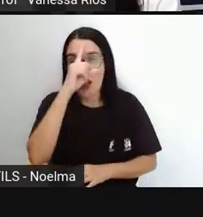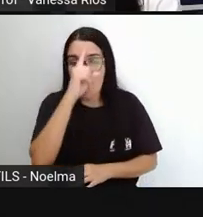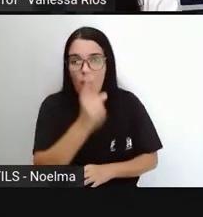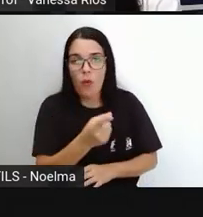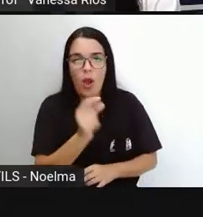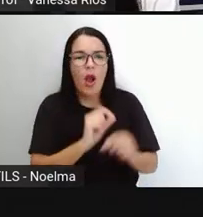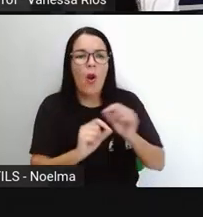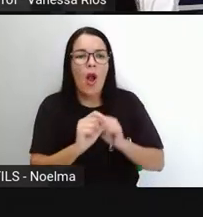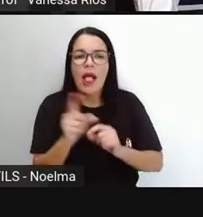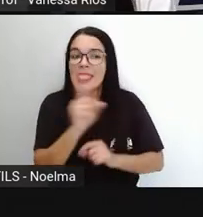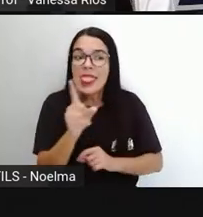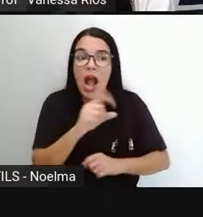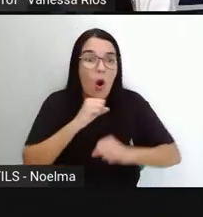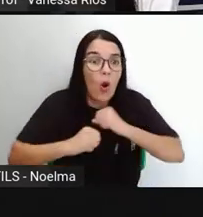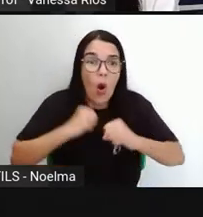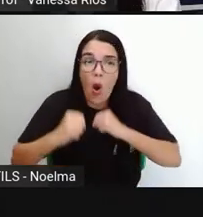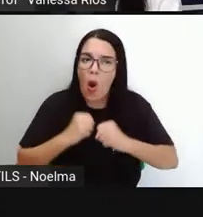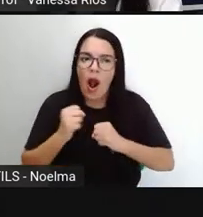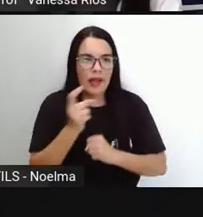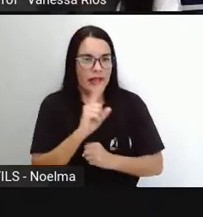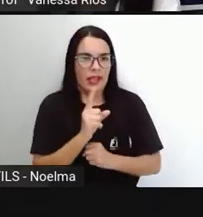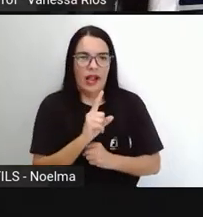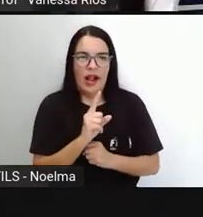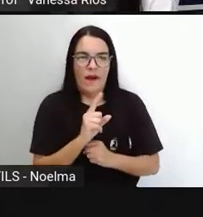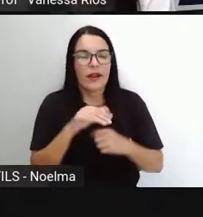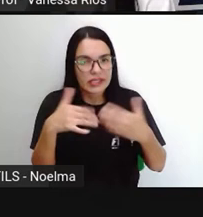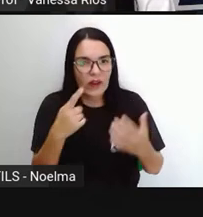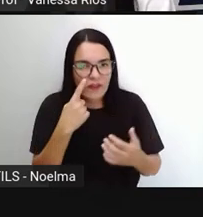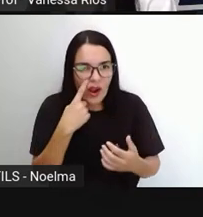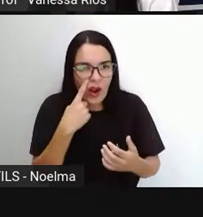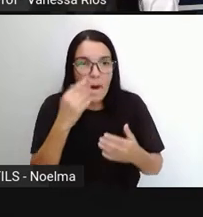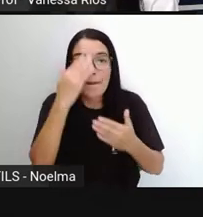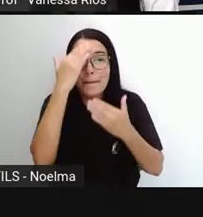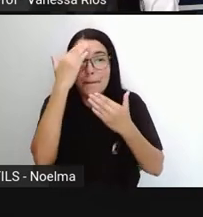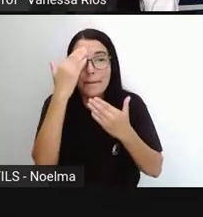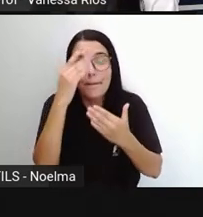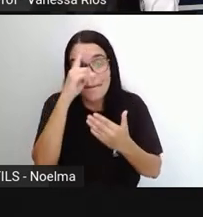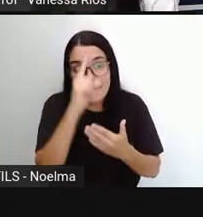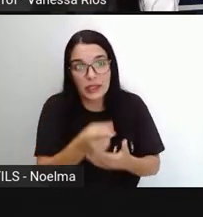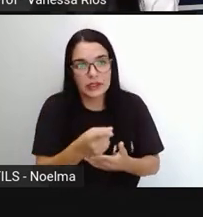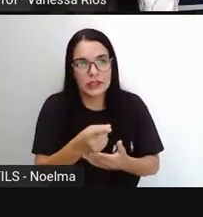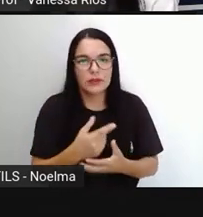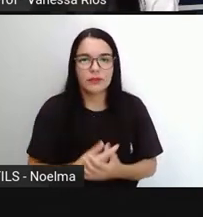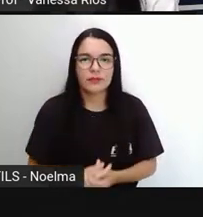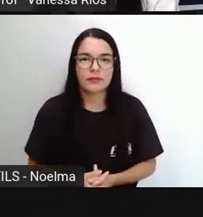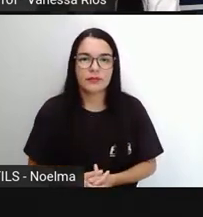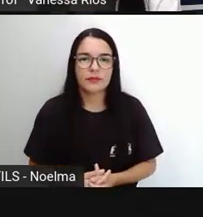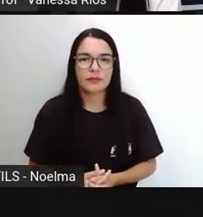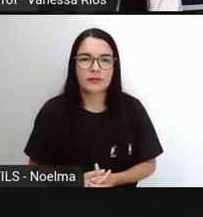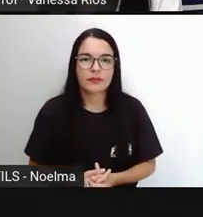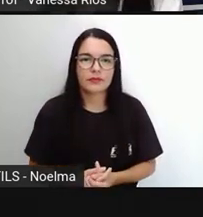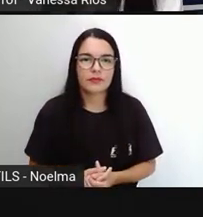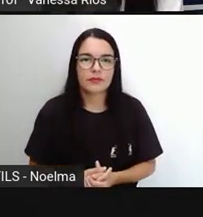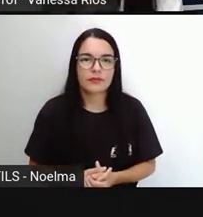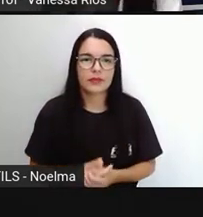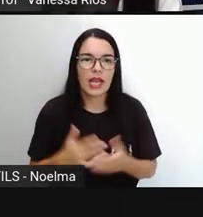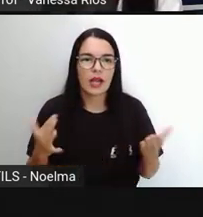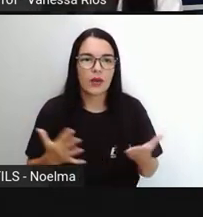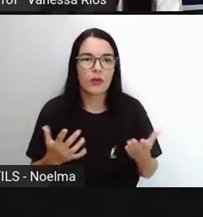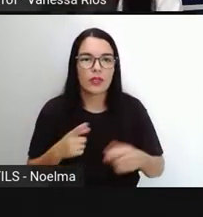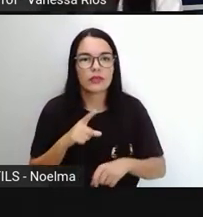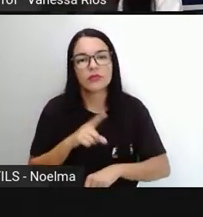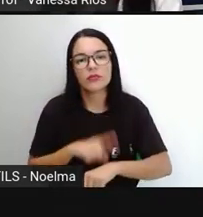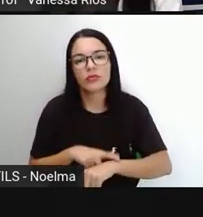não corra. E a gente vai observar agora a relação desses modos com os tempos.